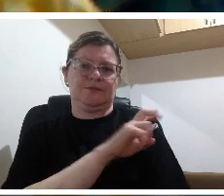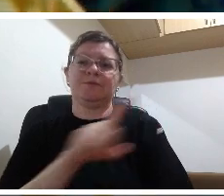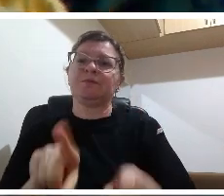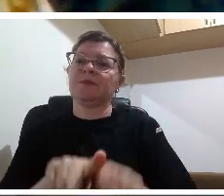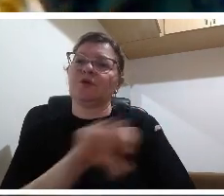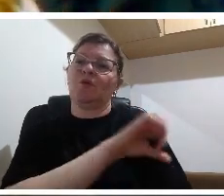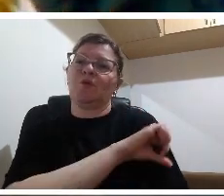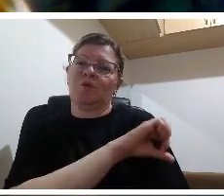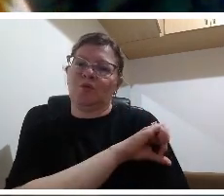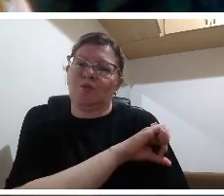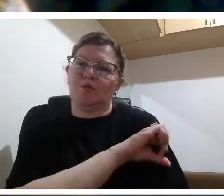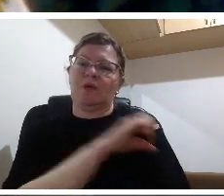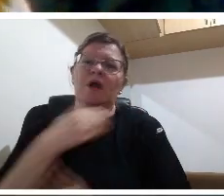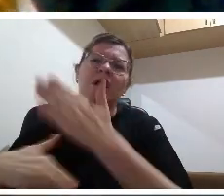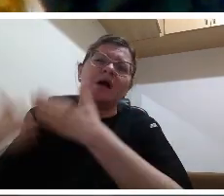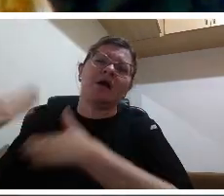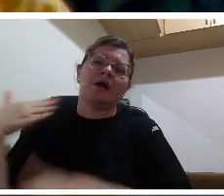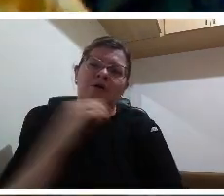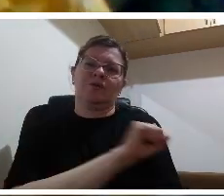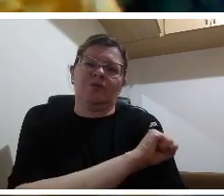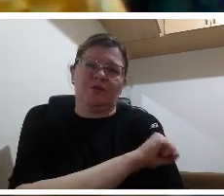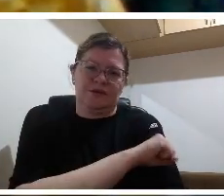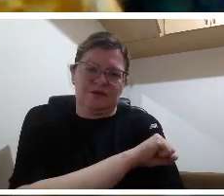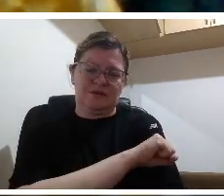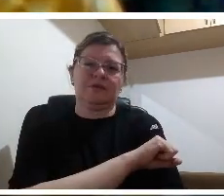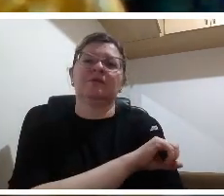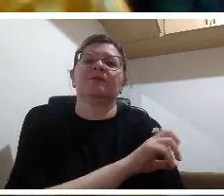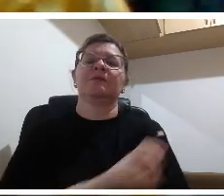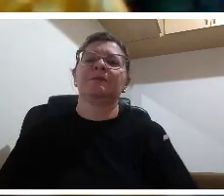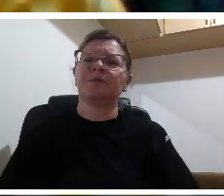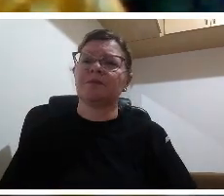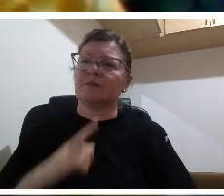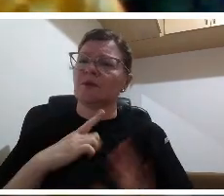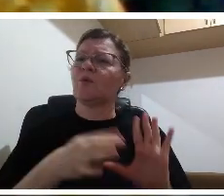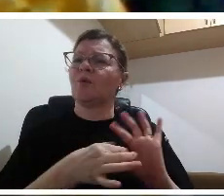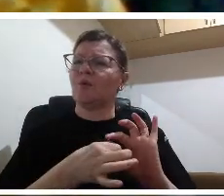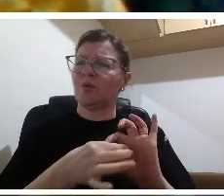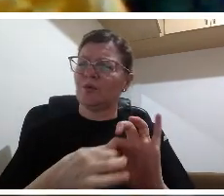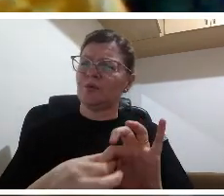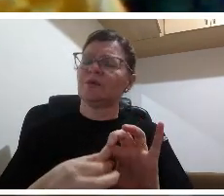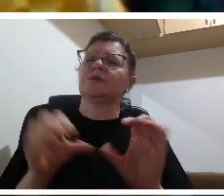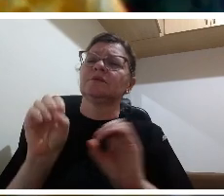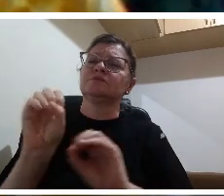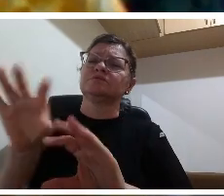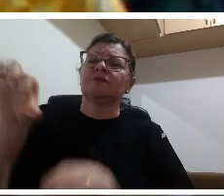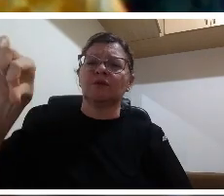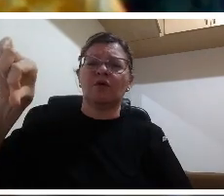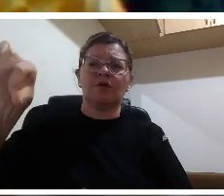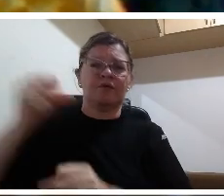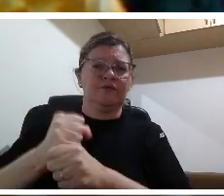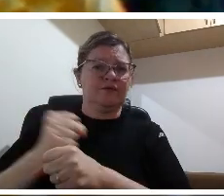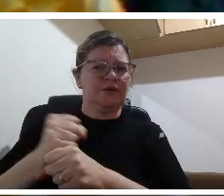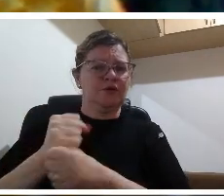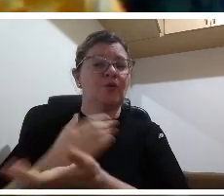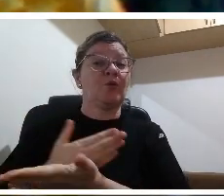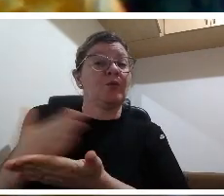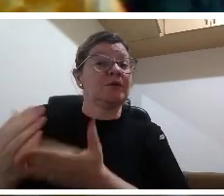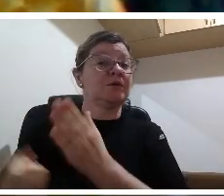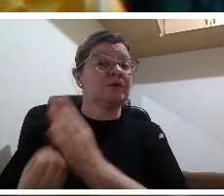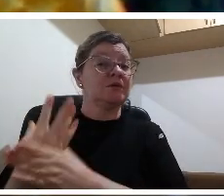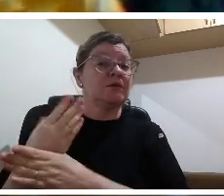que com isso foi tendo essas áreas sendo trabalhadas nesse sentido eu gostaria que o senhor